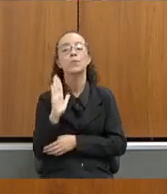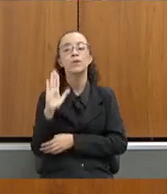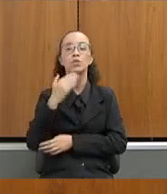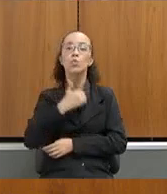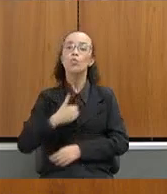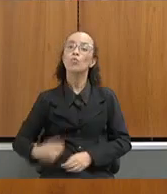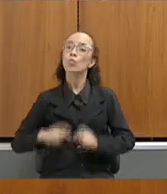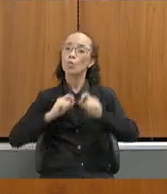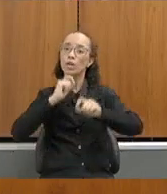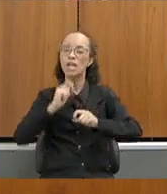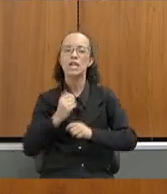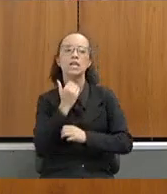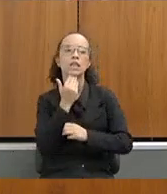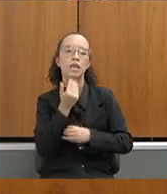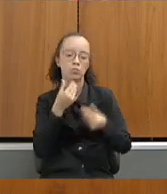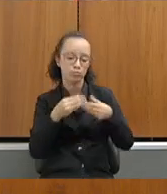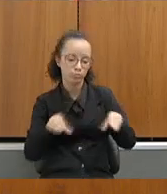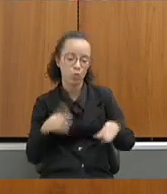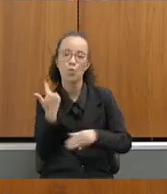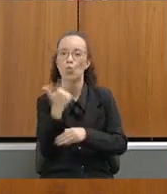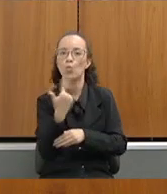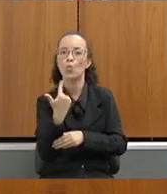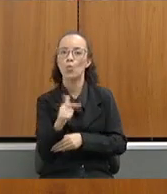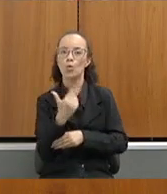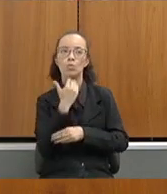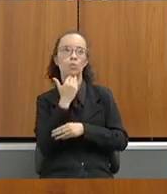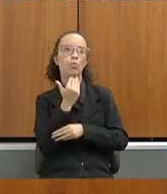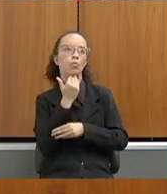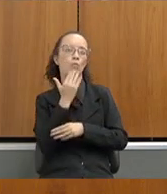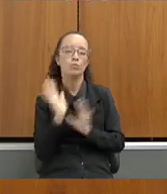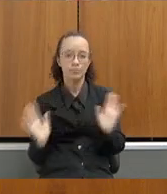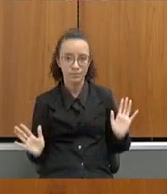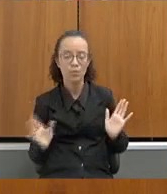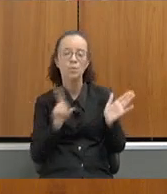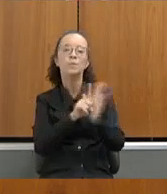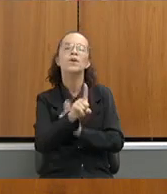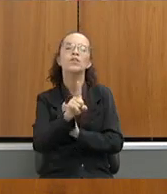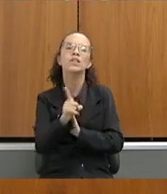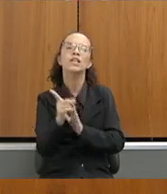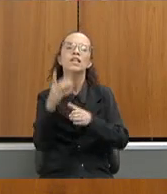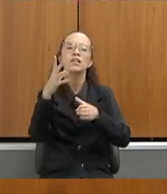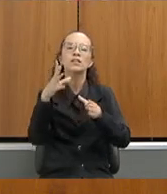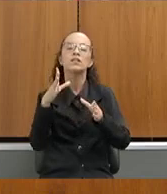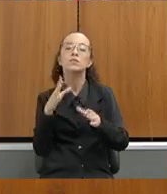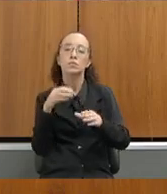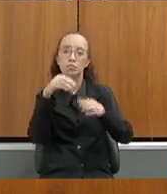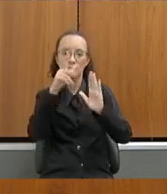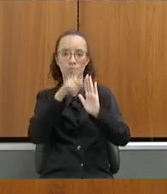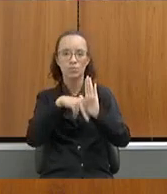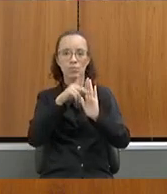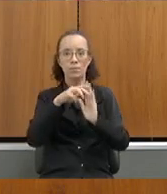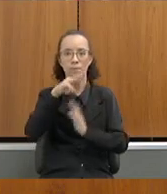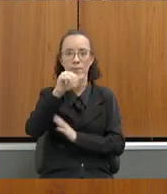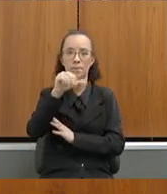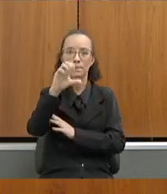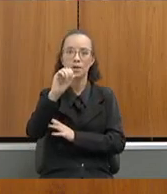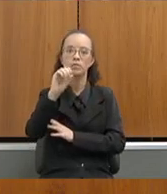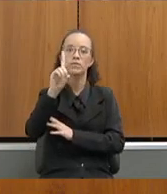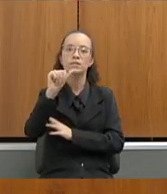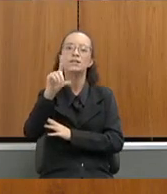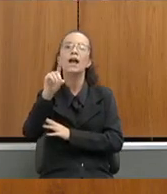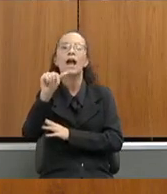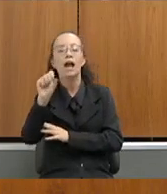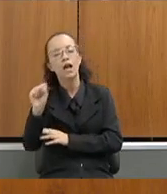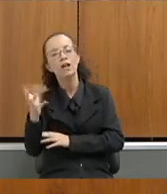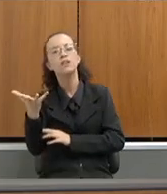ficará prejudicado, nunca tem prejuízo para ninguém. Então, a minha pergunta dentro do mãos dadas, diante já da realidade colocada,